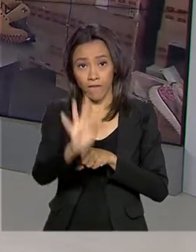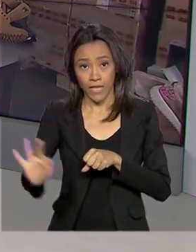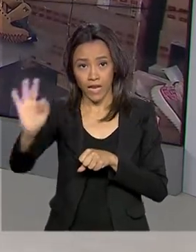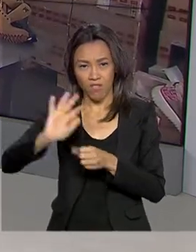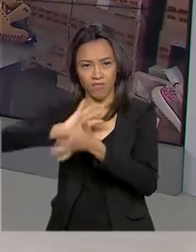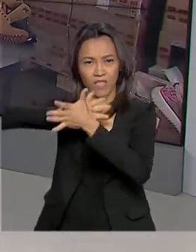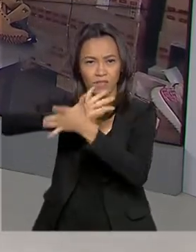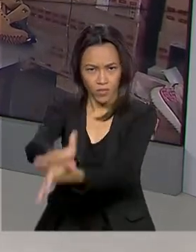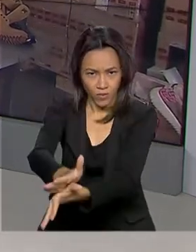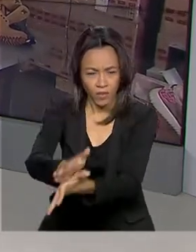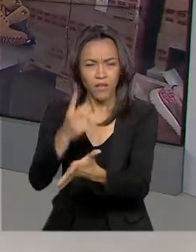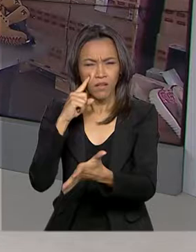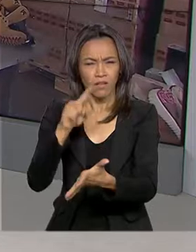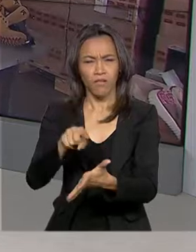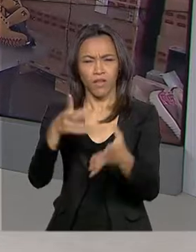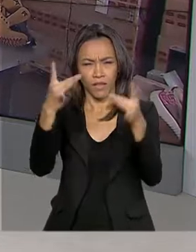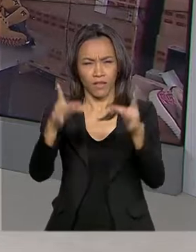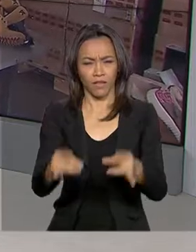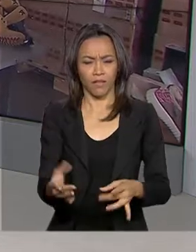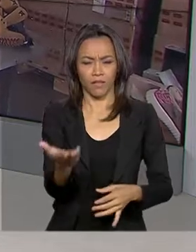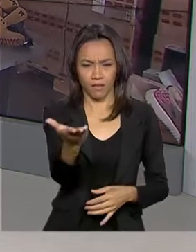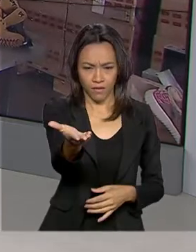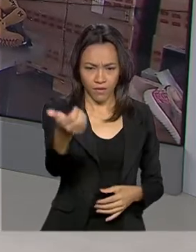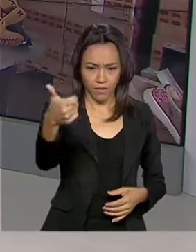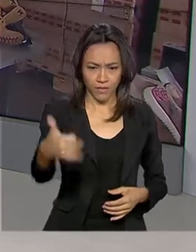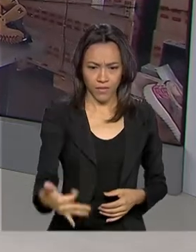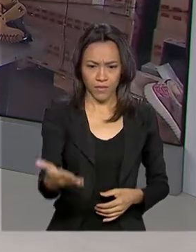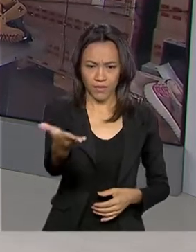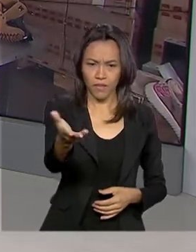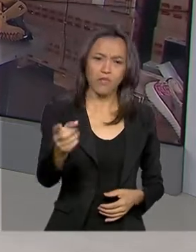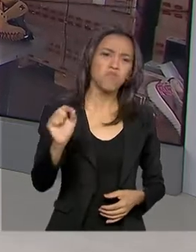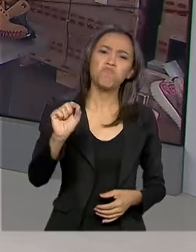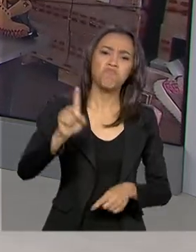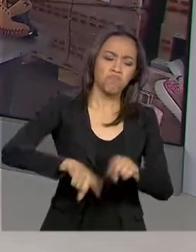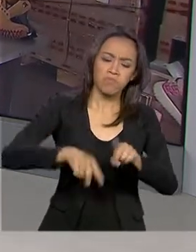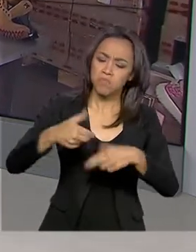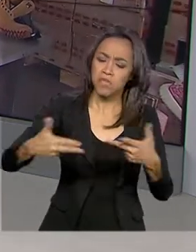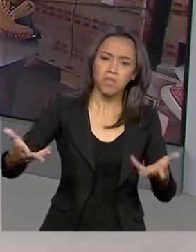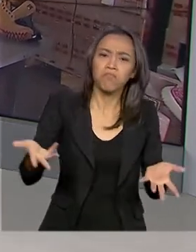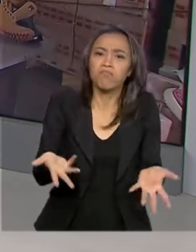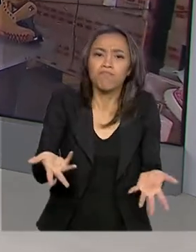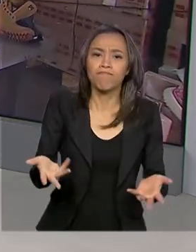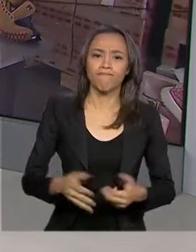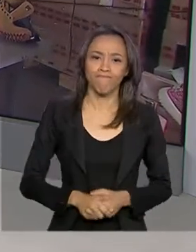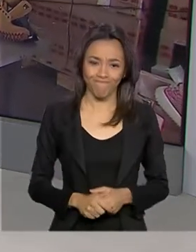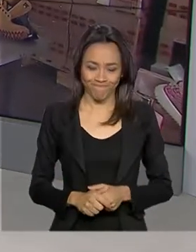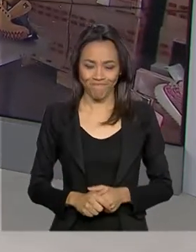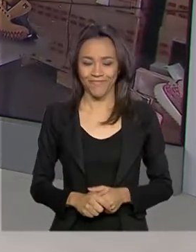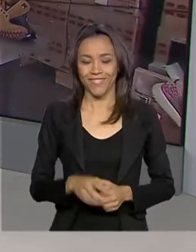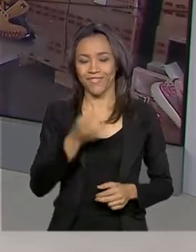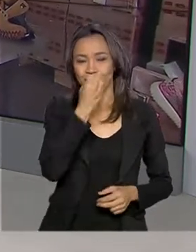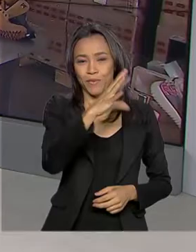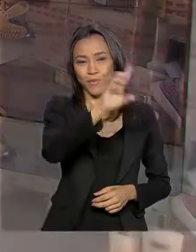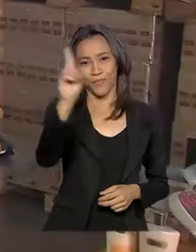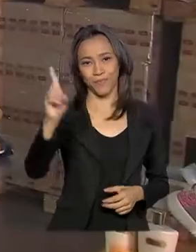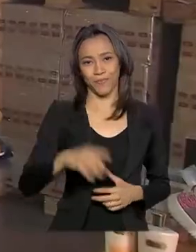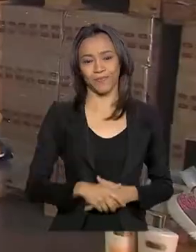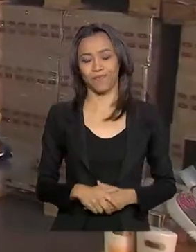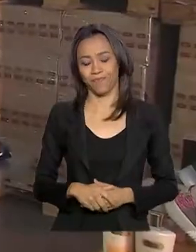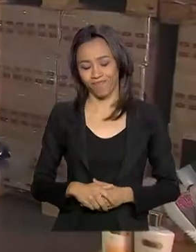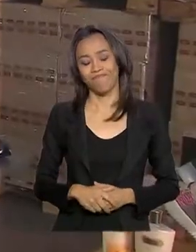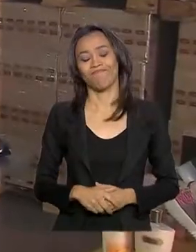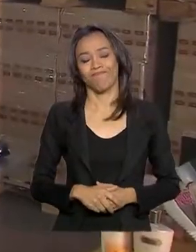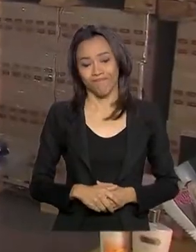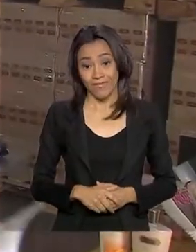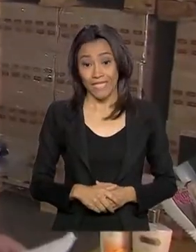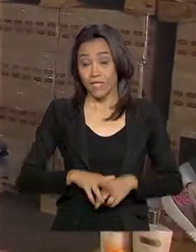Dimas Soudes tem os detalhes pra gente. Dimas, bom dia. Que produtos são esses? Bom dia, Renata. Bom dia,